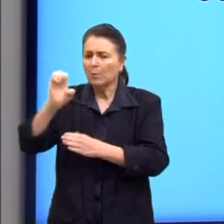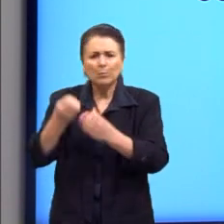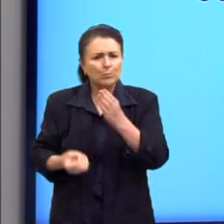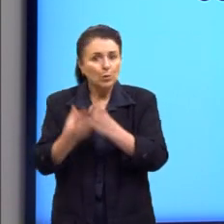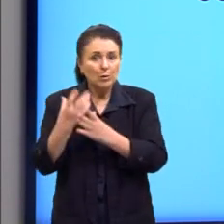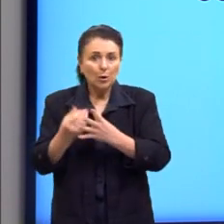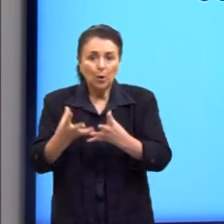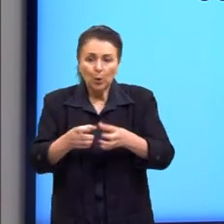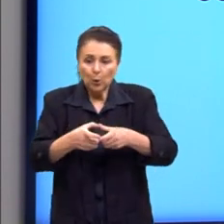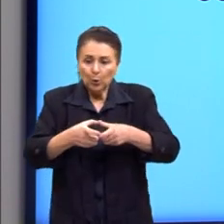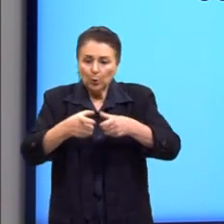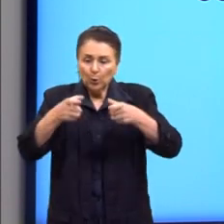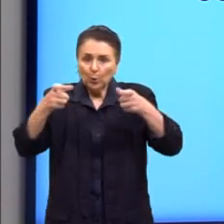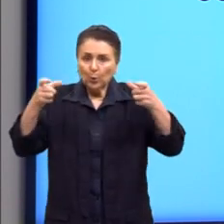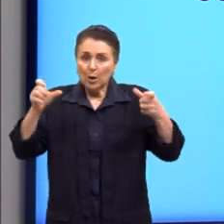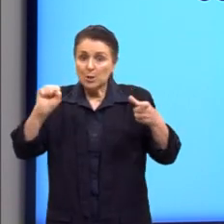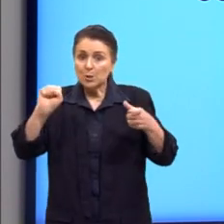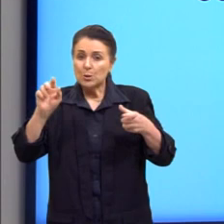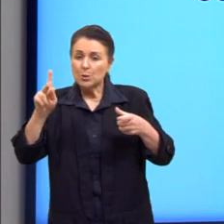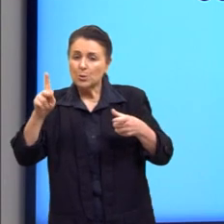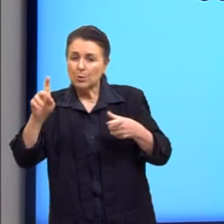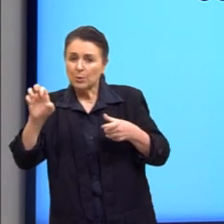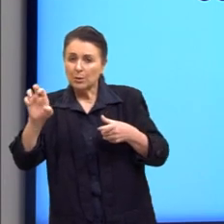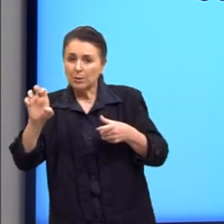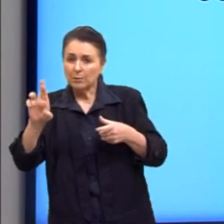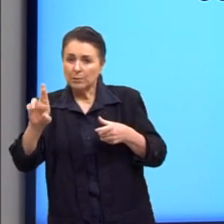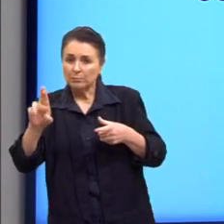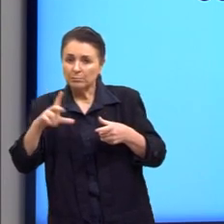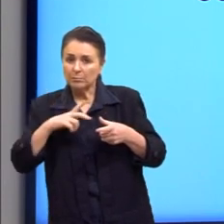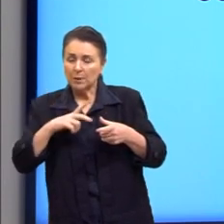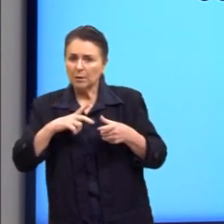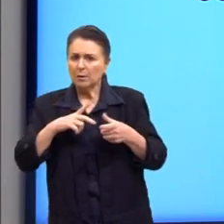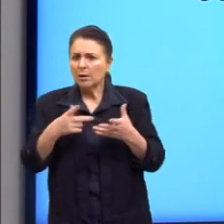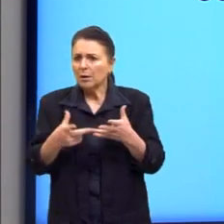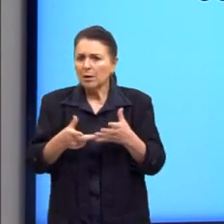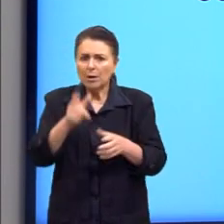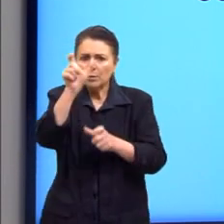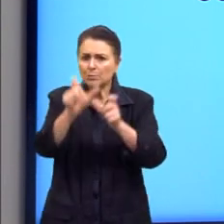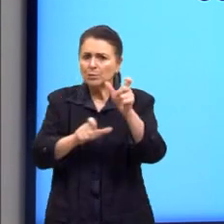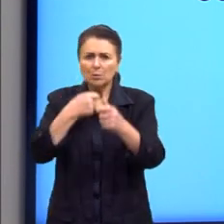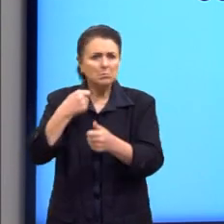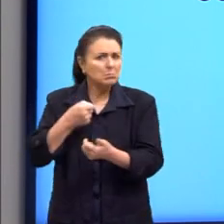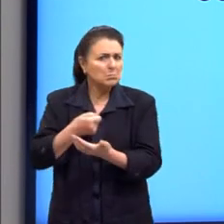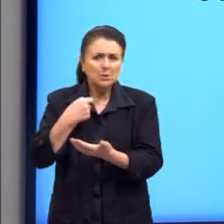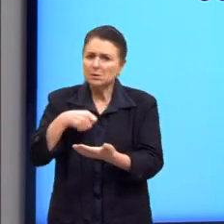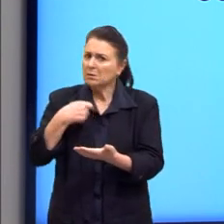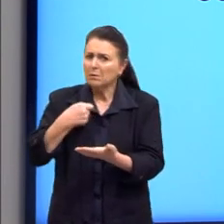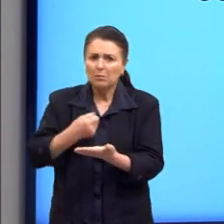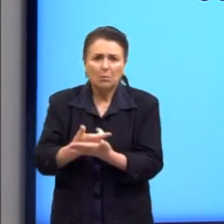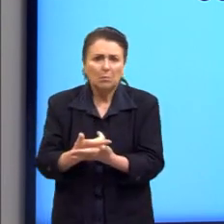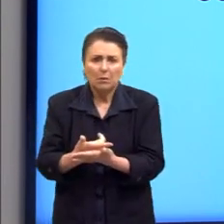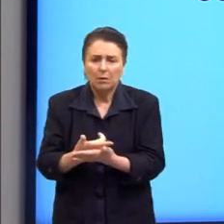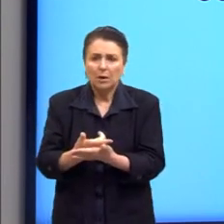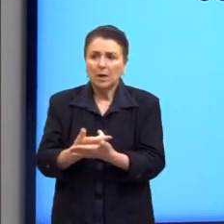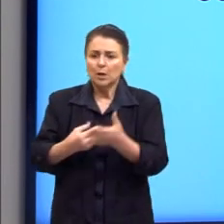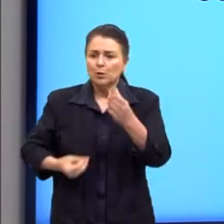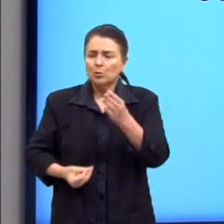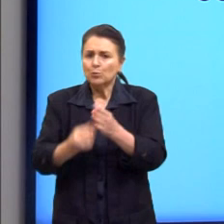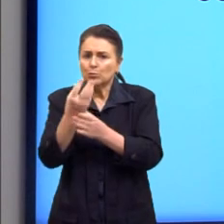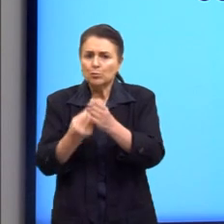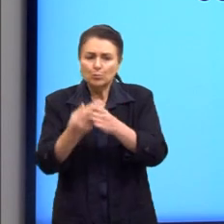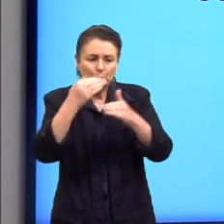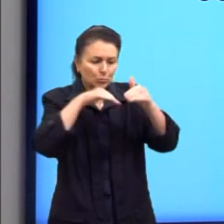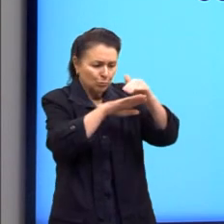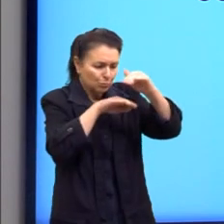para o mundo inteiro, mas já não tinha mais tanta gente precisando comprar. E daí esses produtos começaram a ficar em estoque,